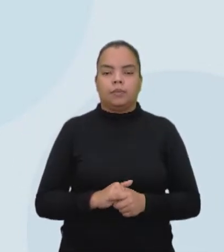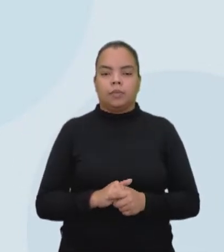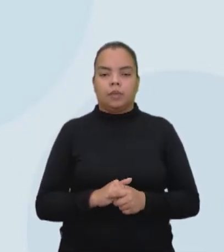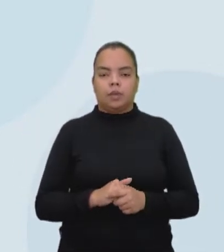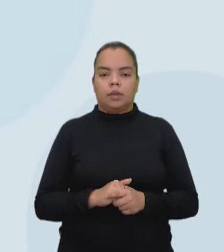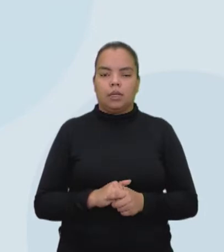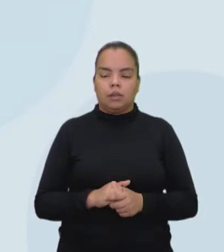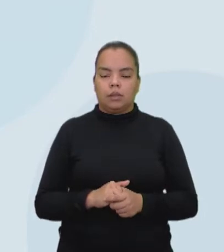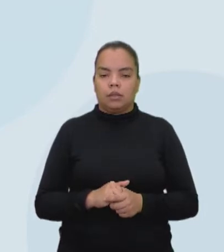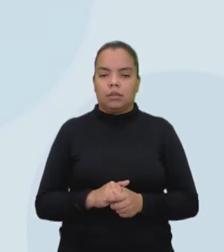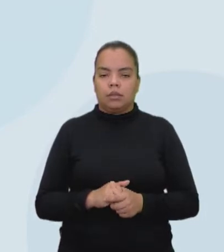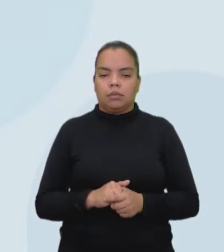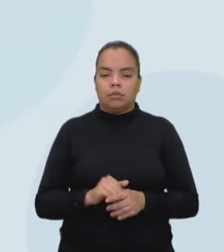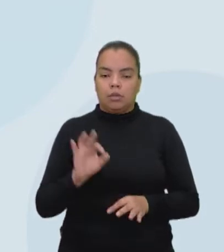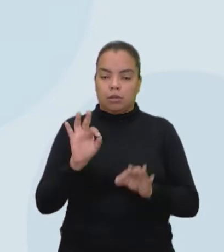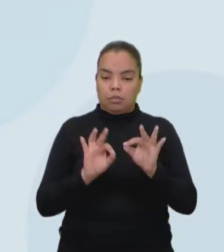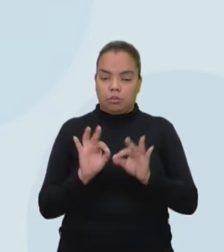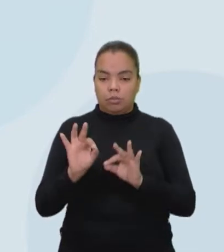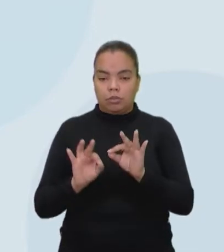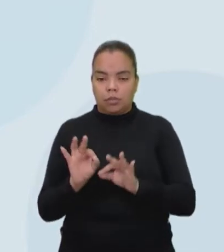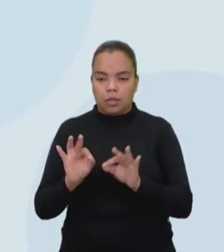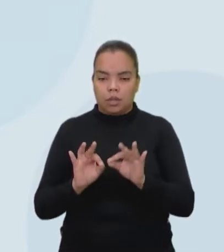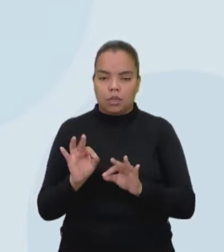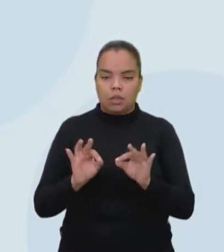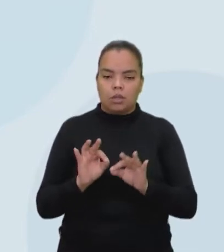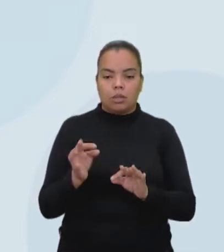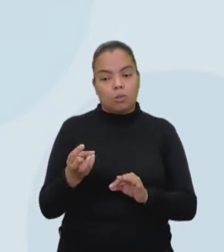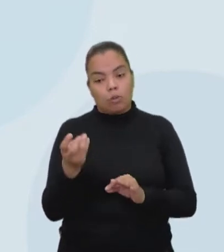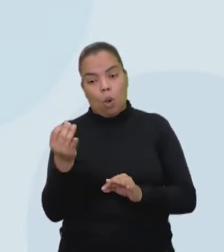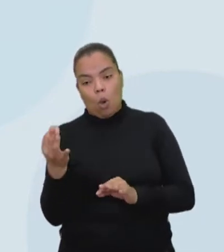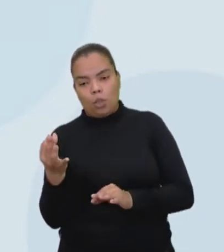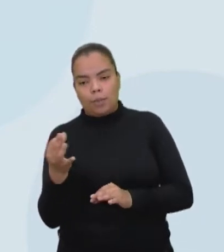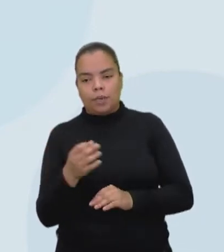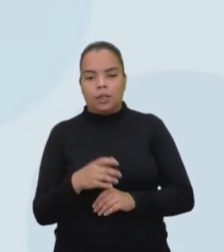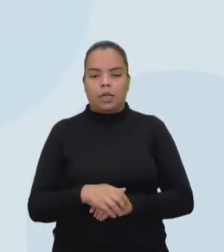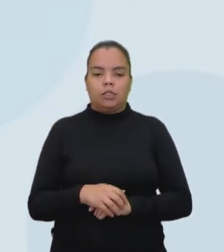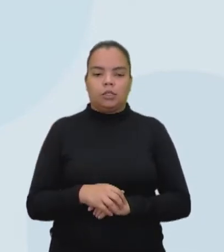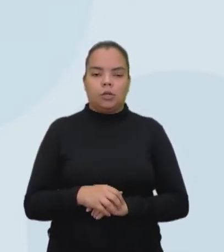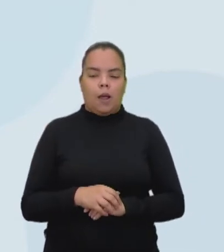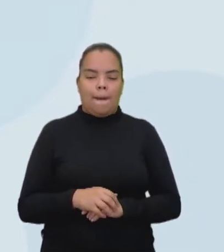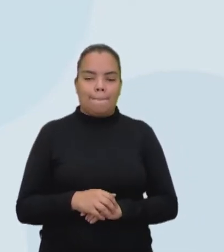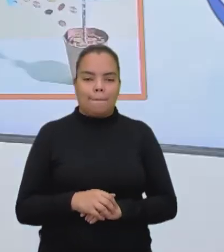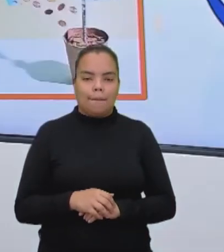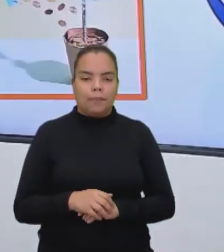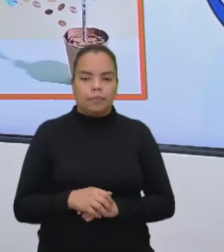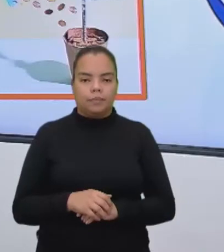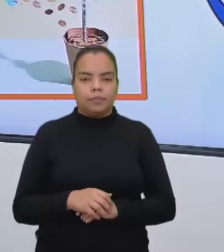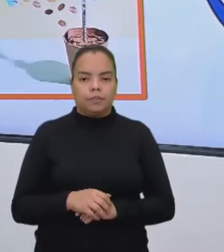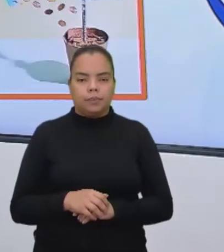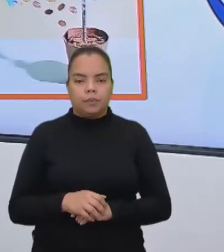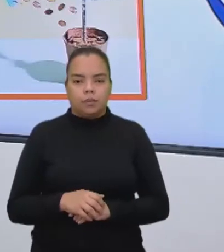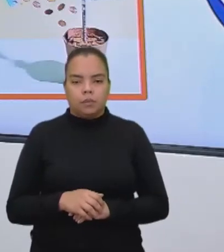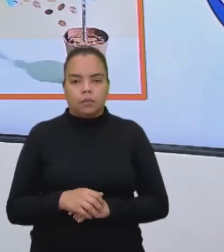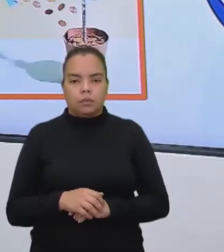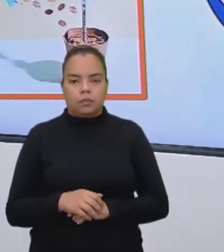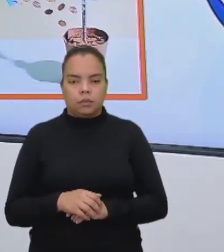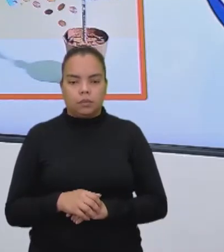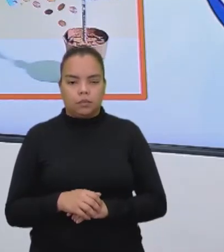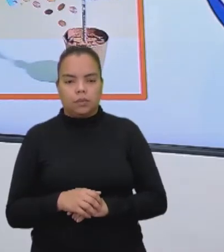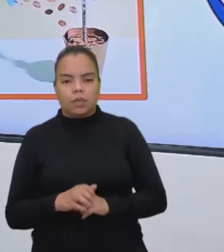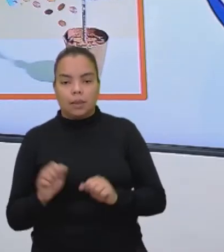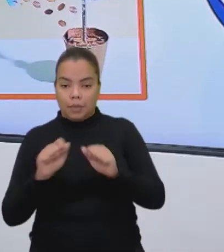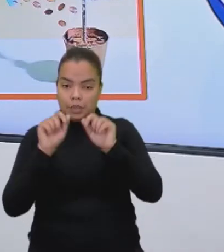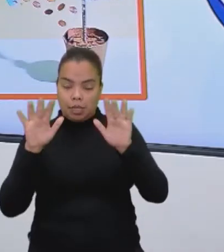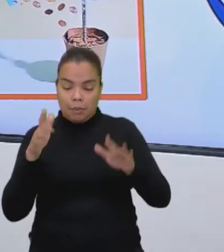esquema contábil, é isso, né? Contábil, é isso mesmo. No esquema contábil da coisa. acho que é nada mais claro do que a